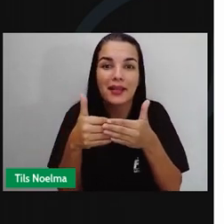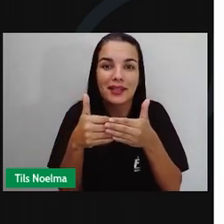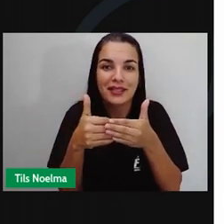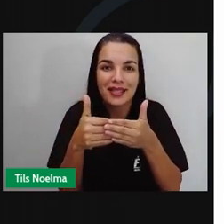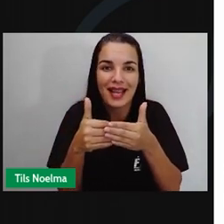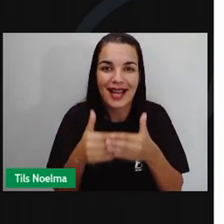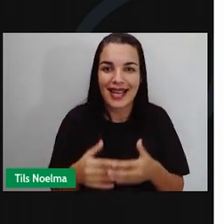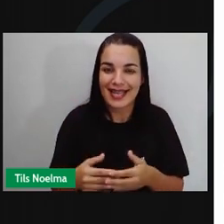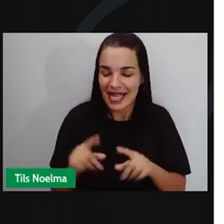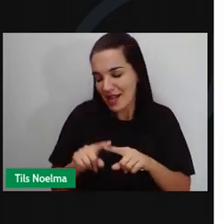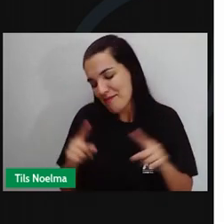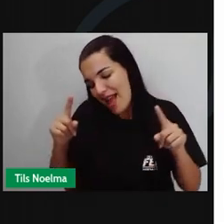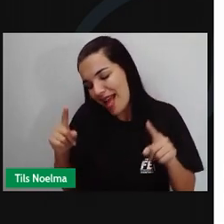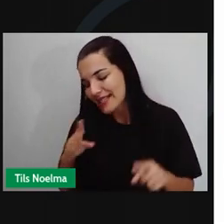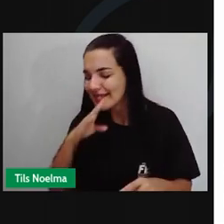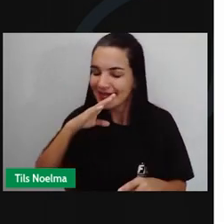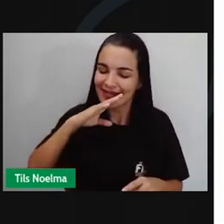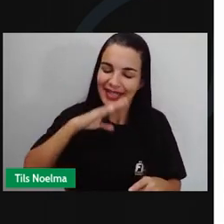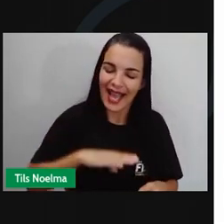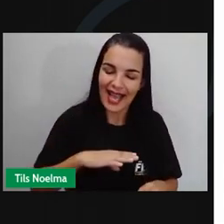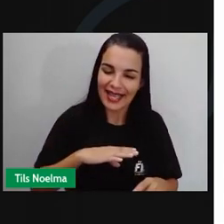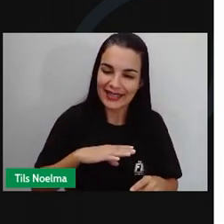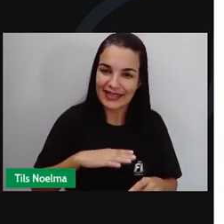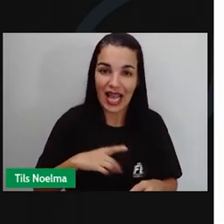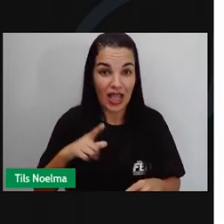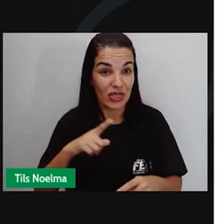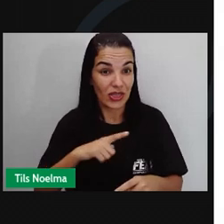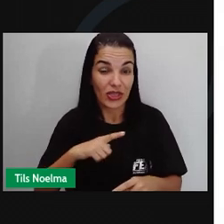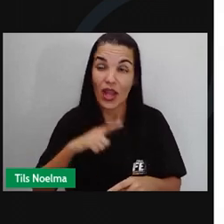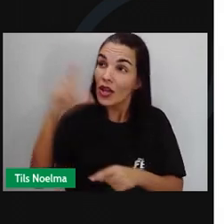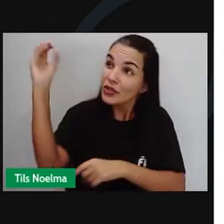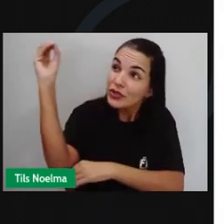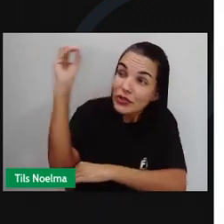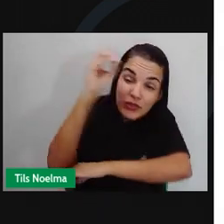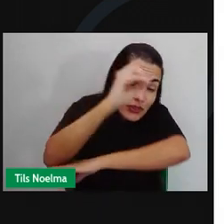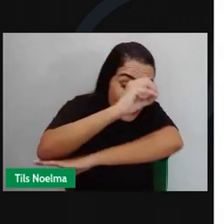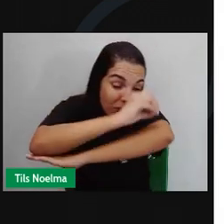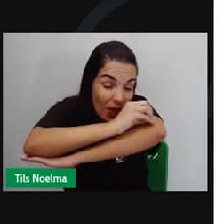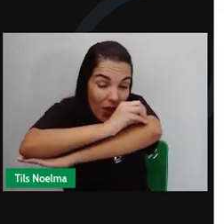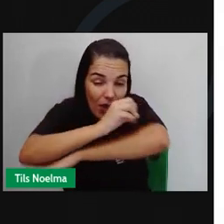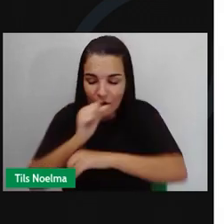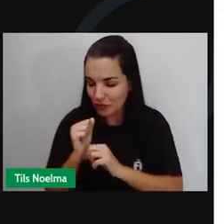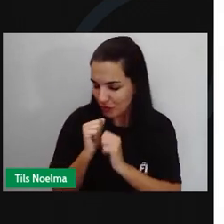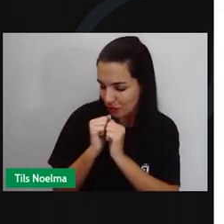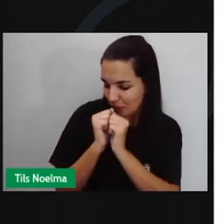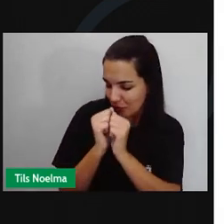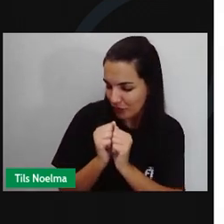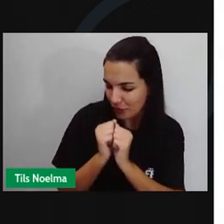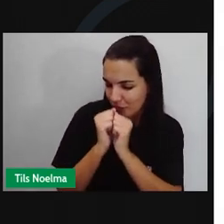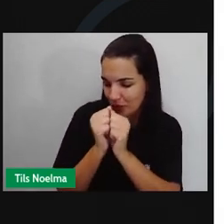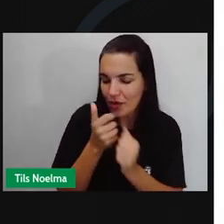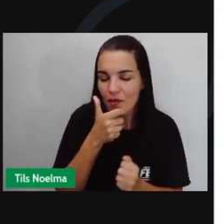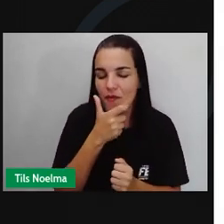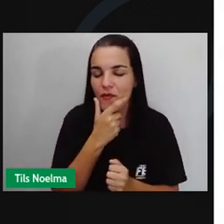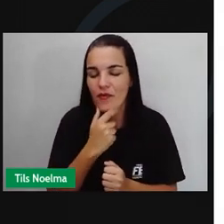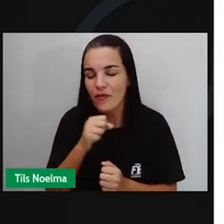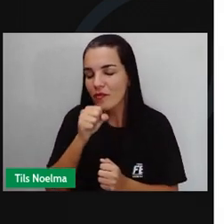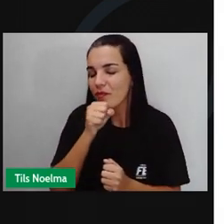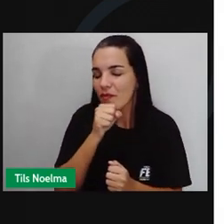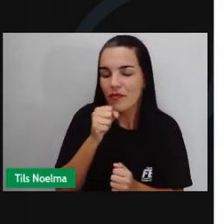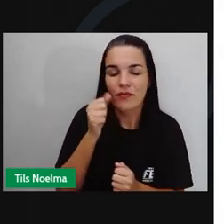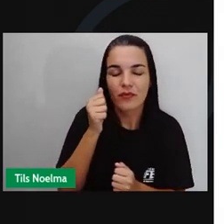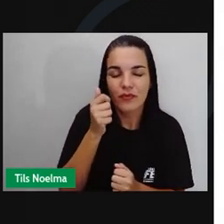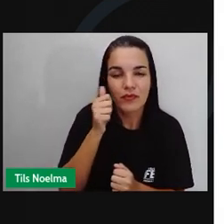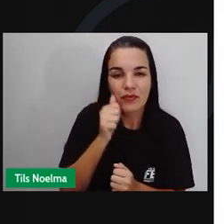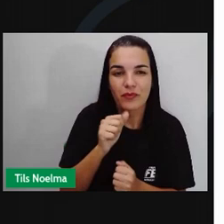Mas a tardinha Ao sol poente Junta a vovózinha Eu estarei